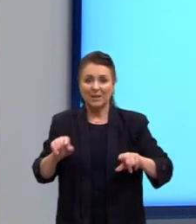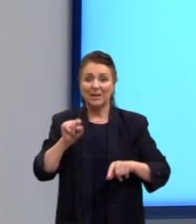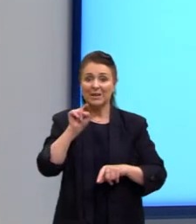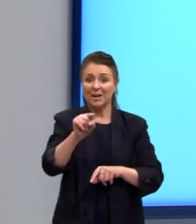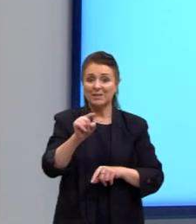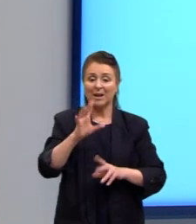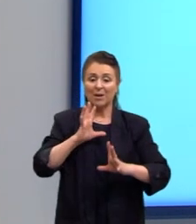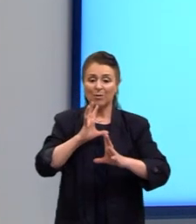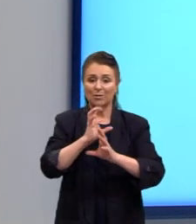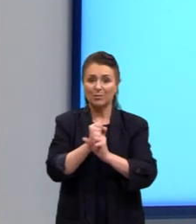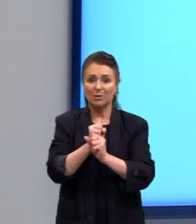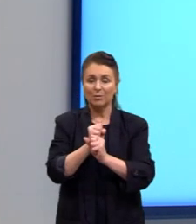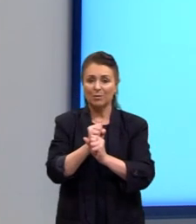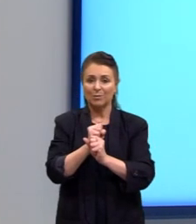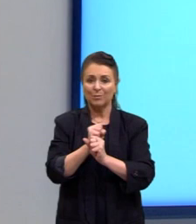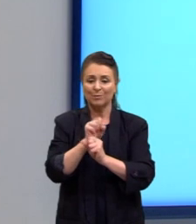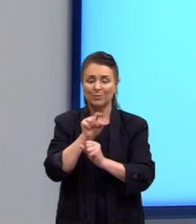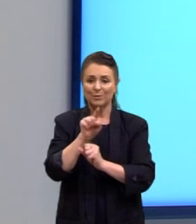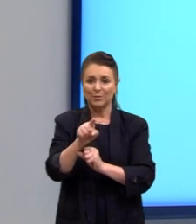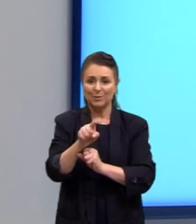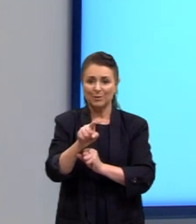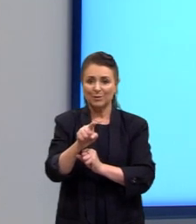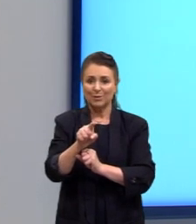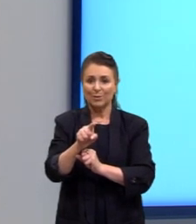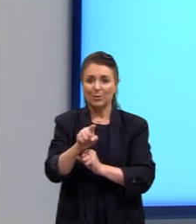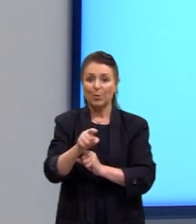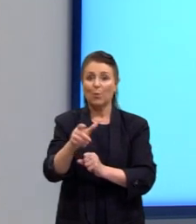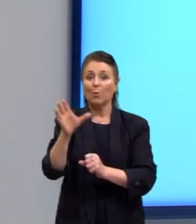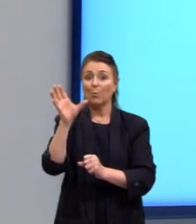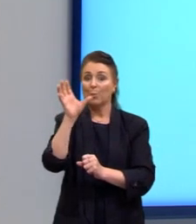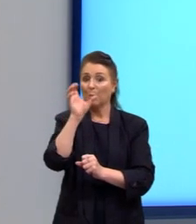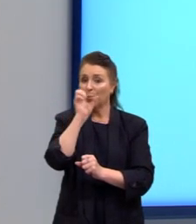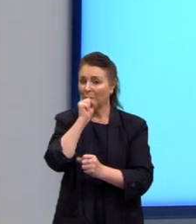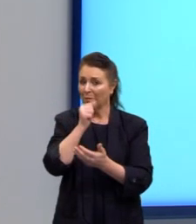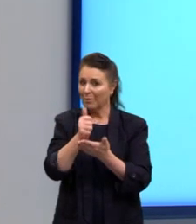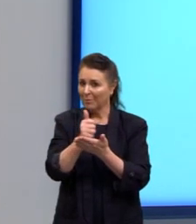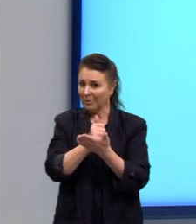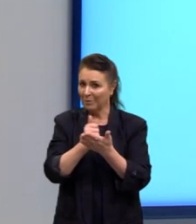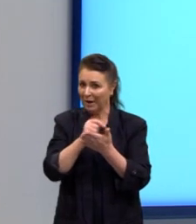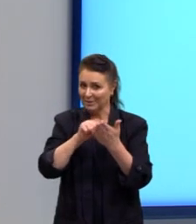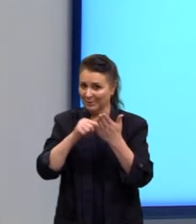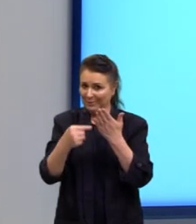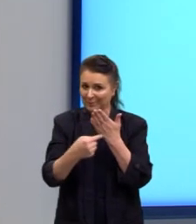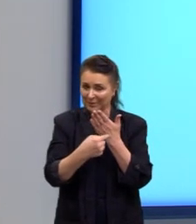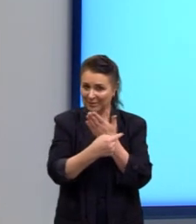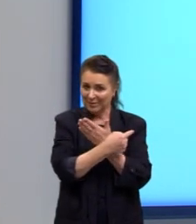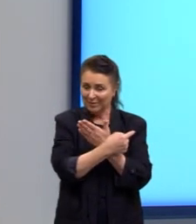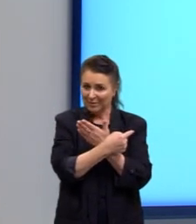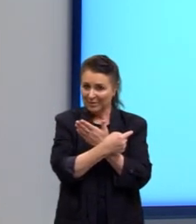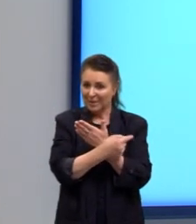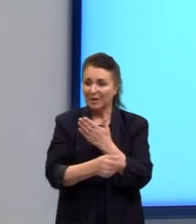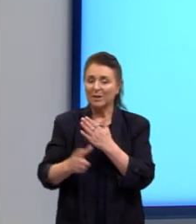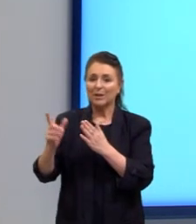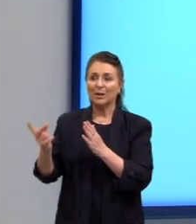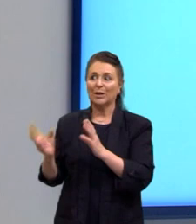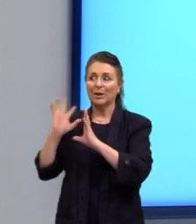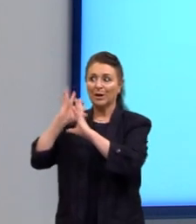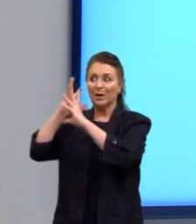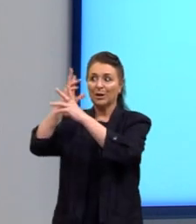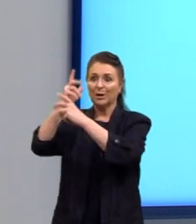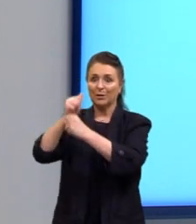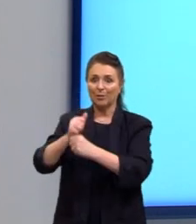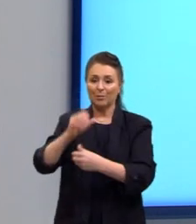conclusão nota mil, o nosso pão base, que retoma a tese da